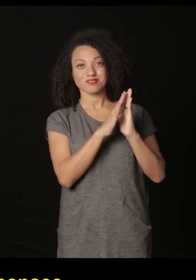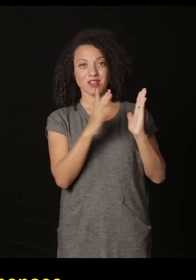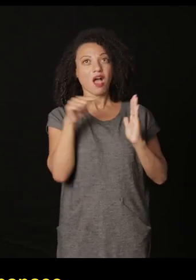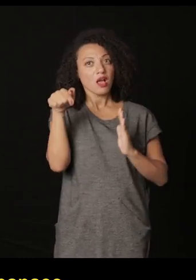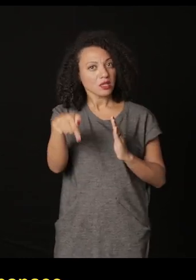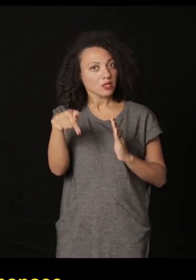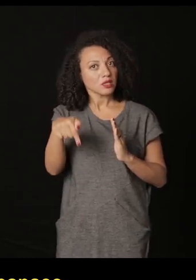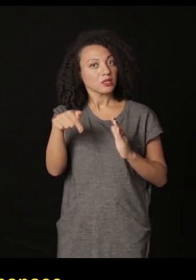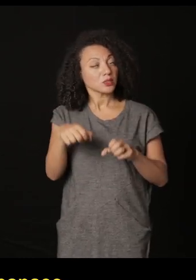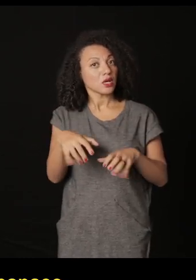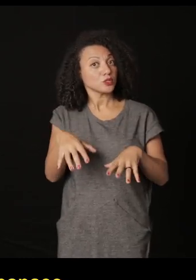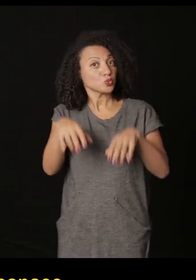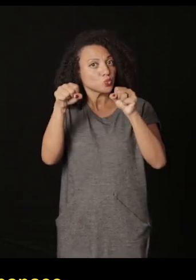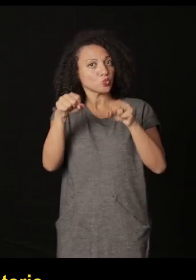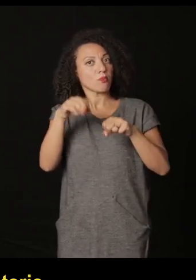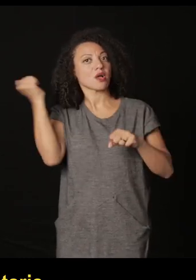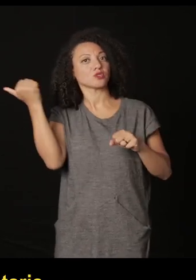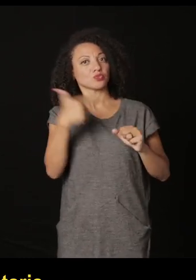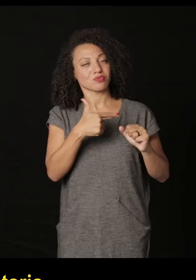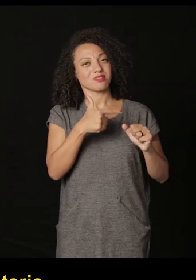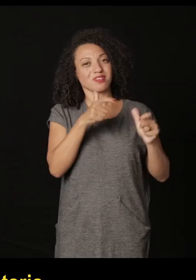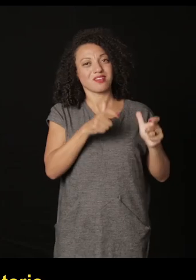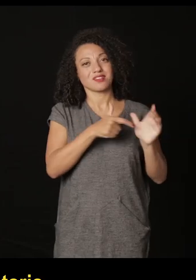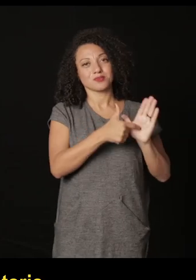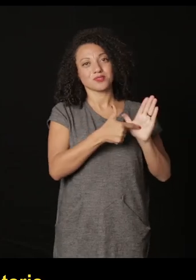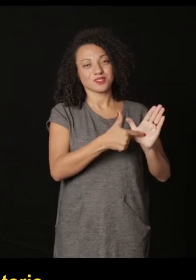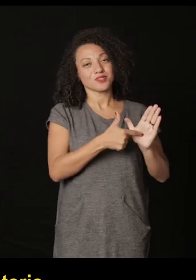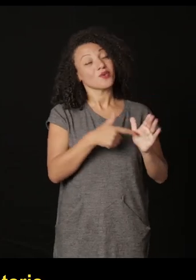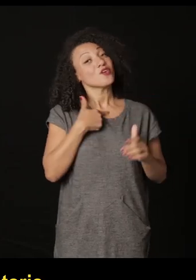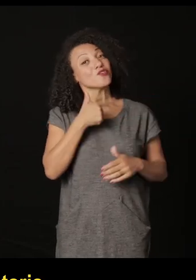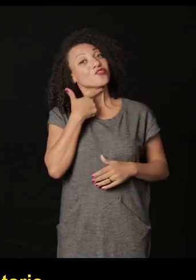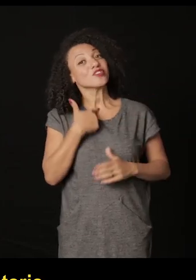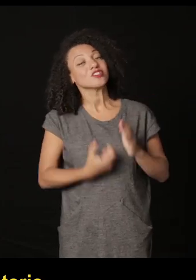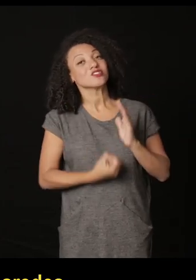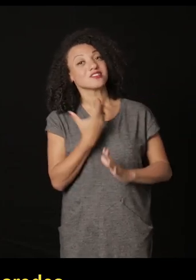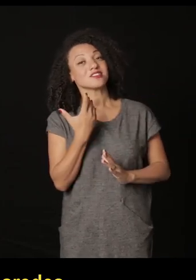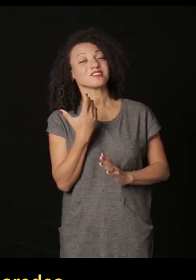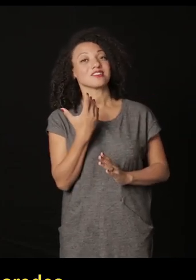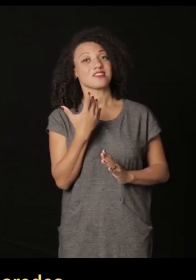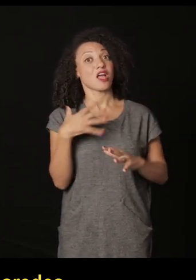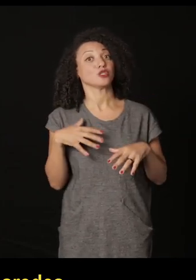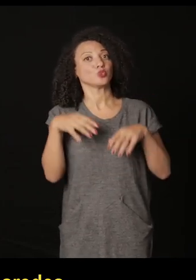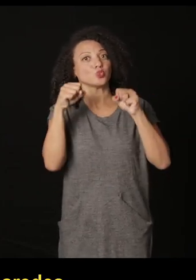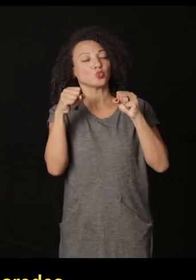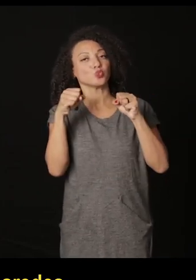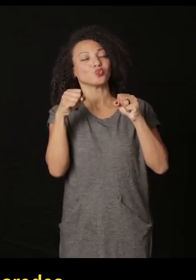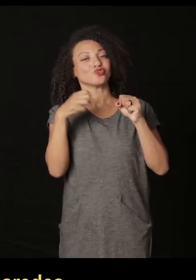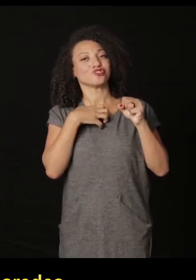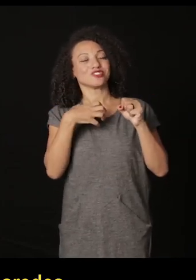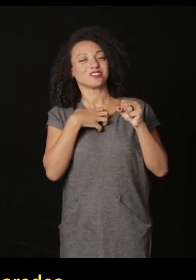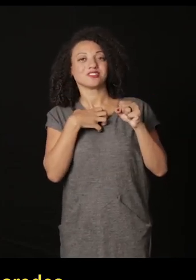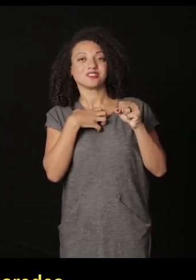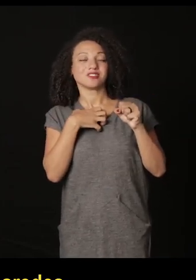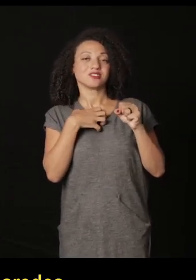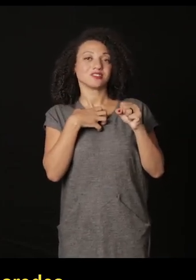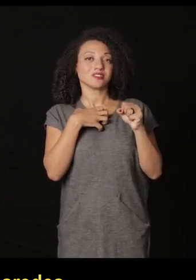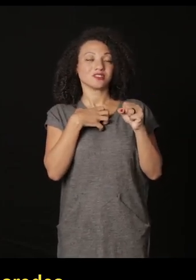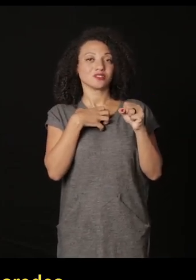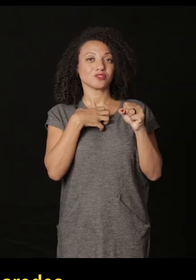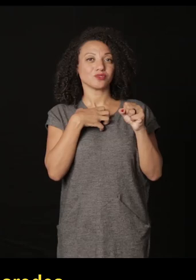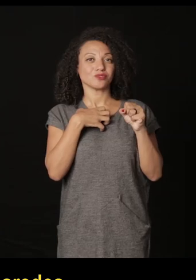não fica tão perdido no espaço apesar de que o que eu gostaria de ter provocado com esse modo de